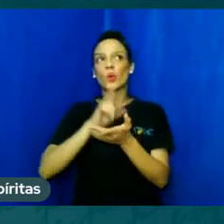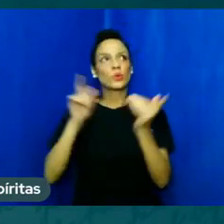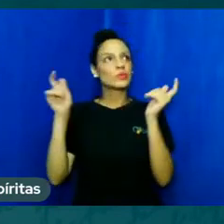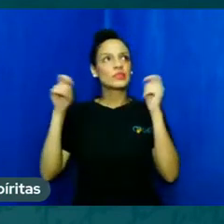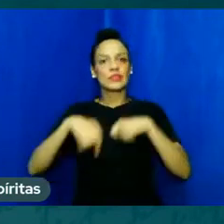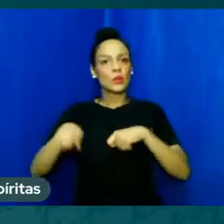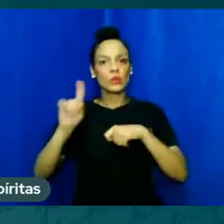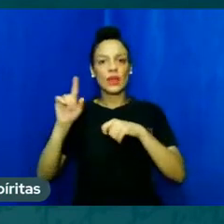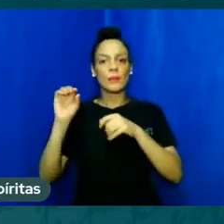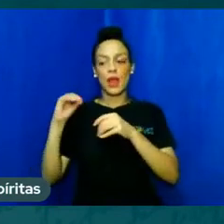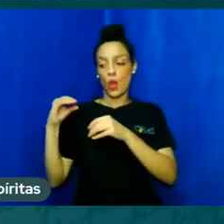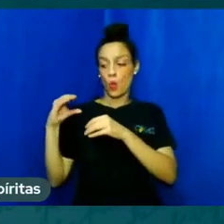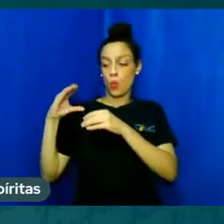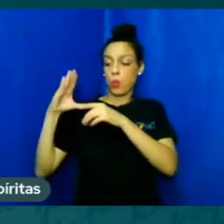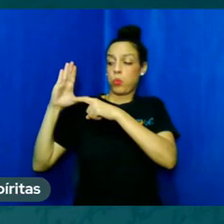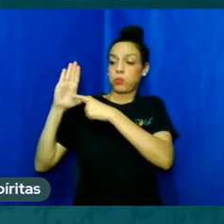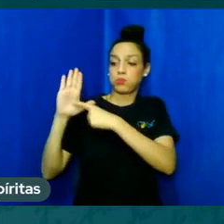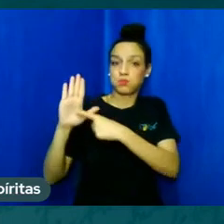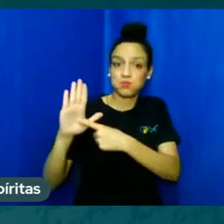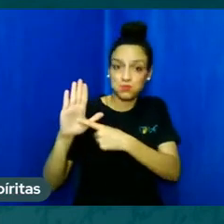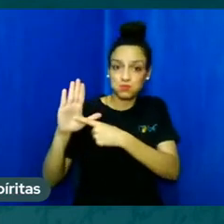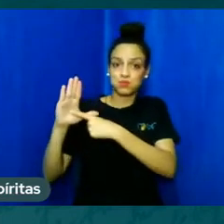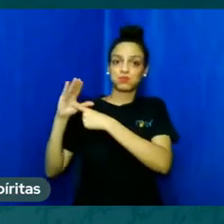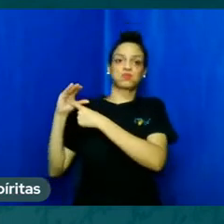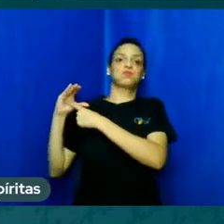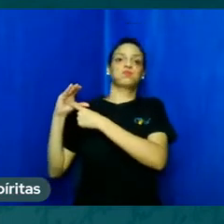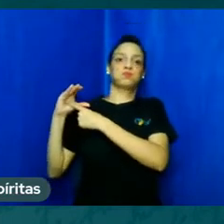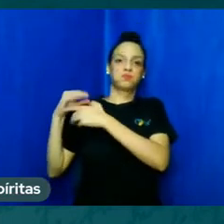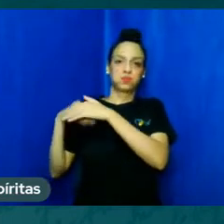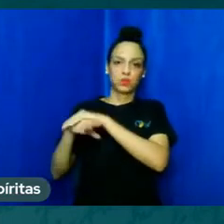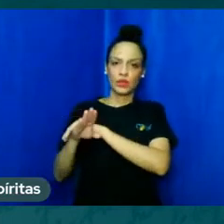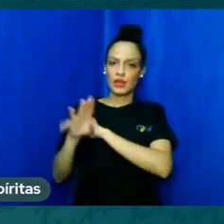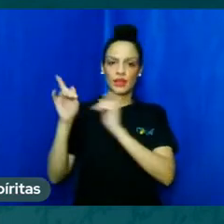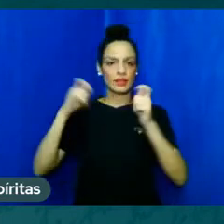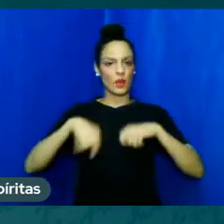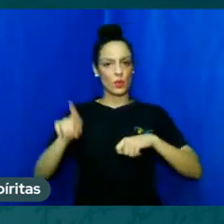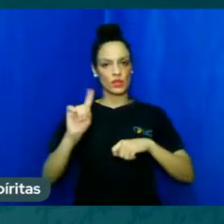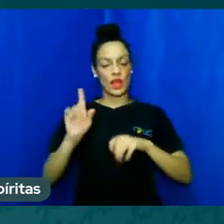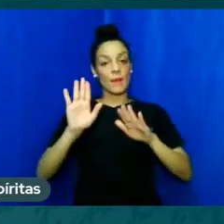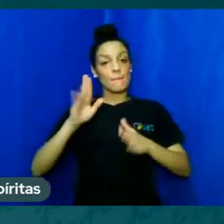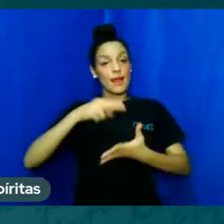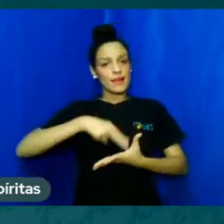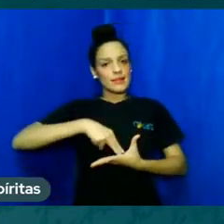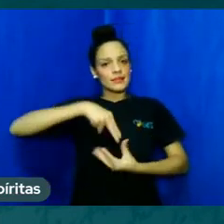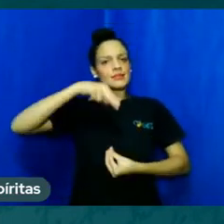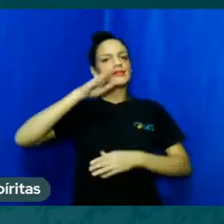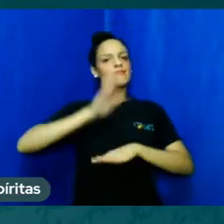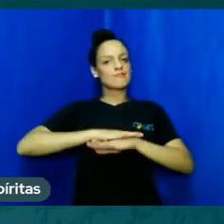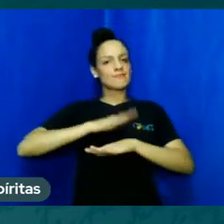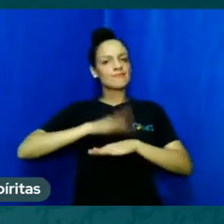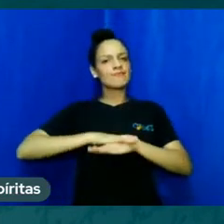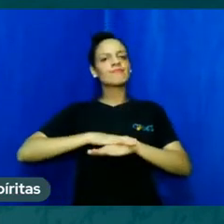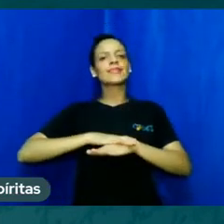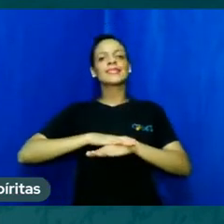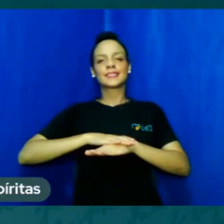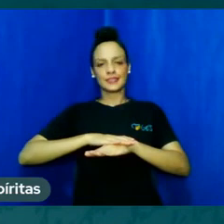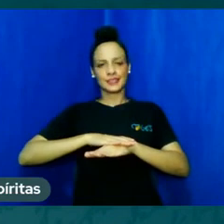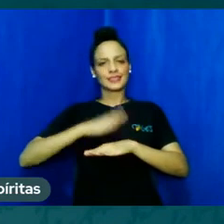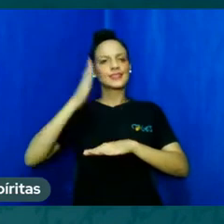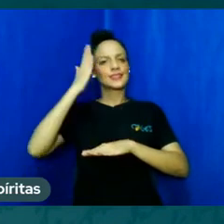a alma, o espírito, sabe, conhece. então pode parecer,